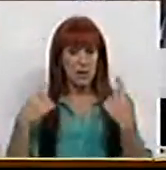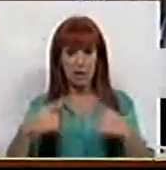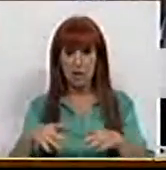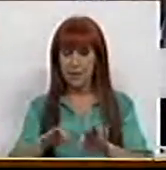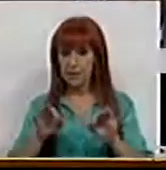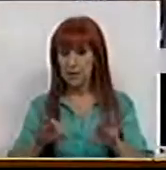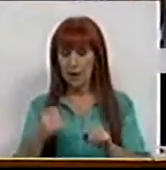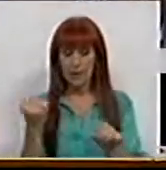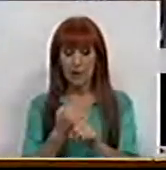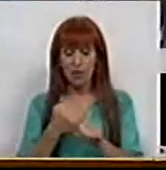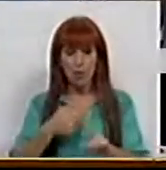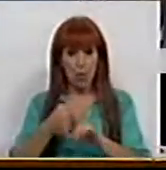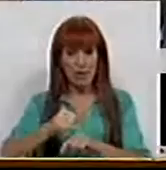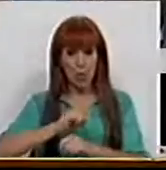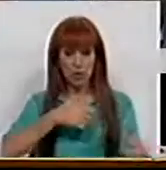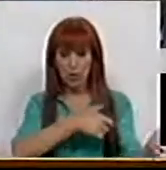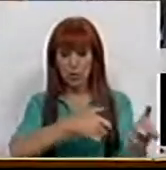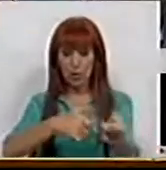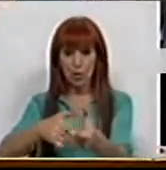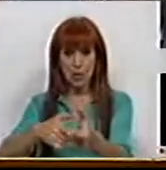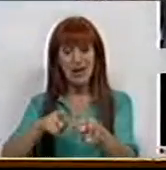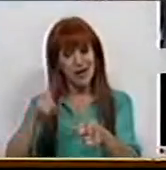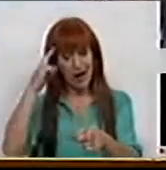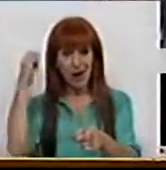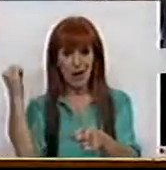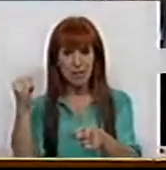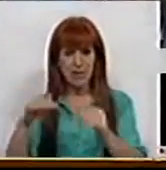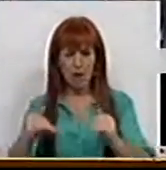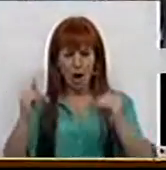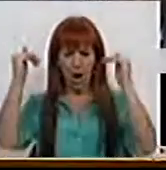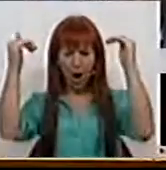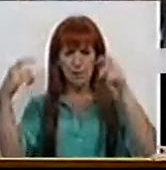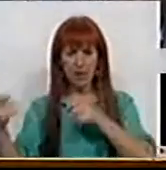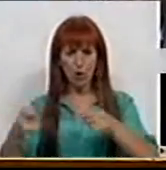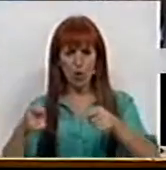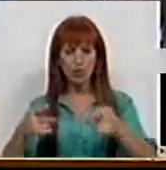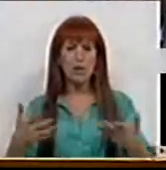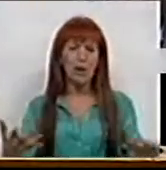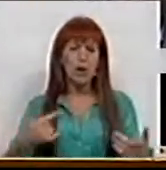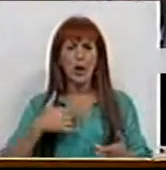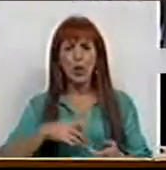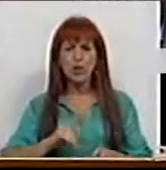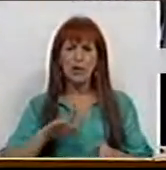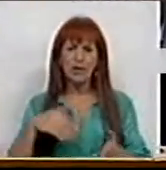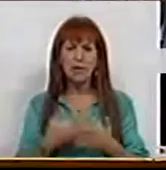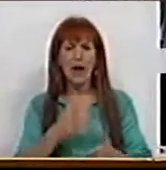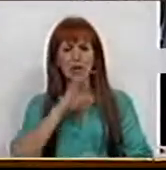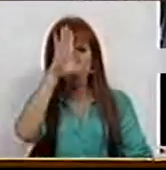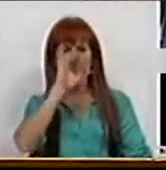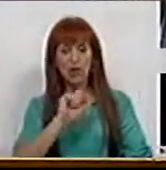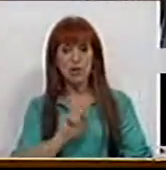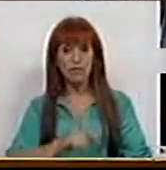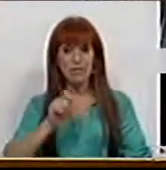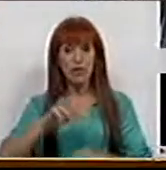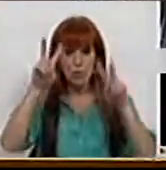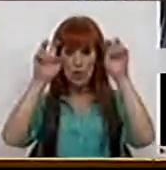têm como tarefa no combate ao terrorismo e à criminalidade altamente organizada. Eu gostaria de colocar ao Sr. Ministro da